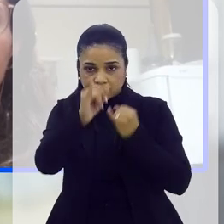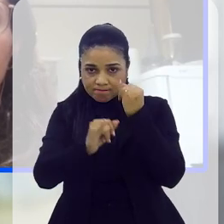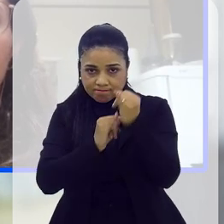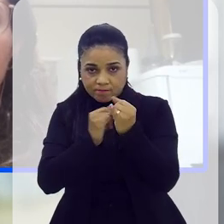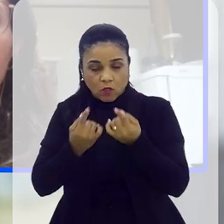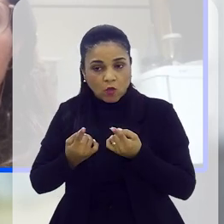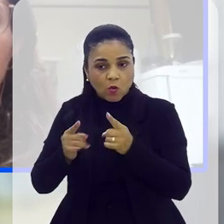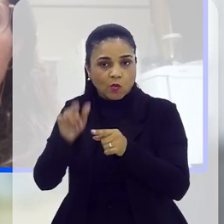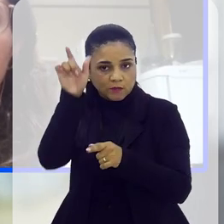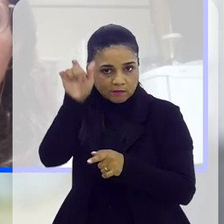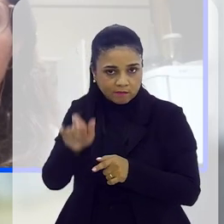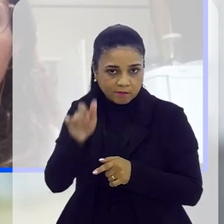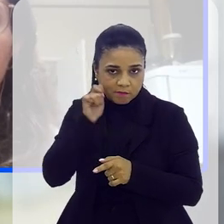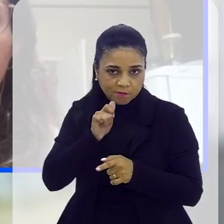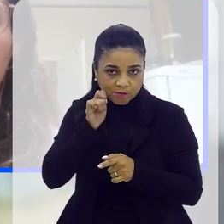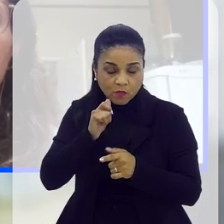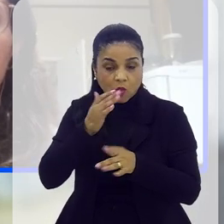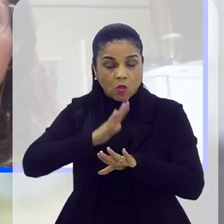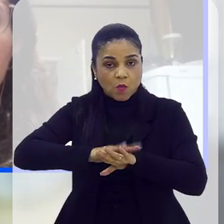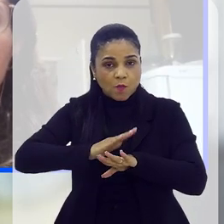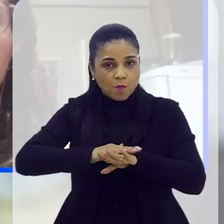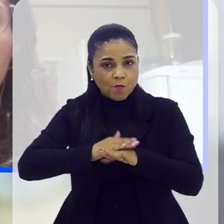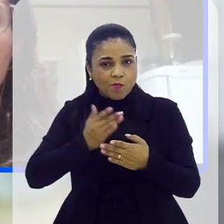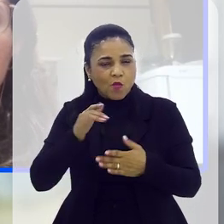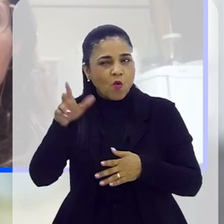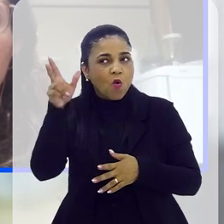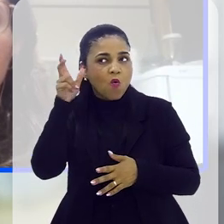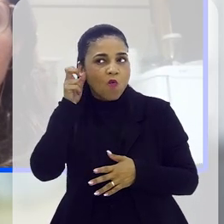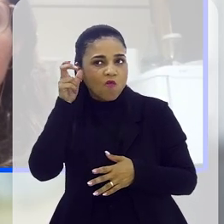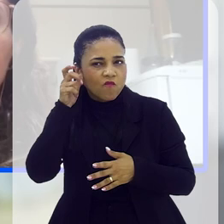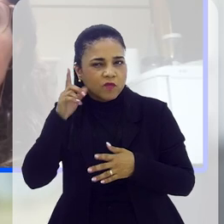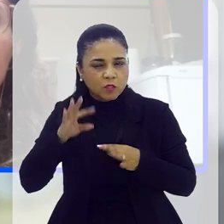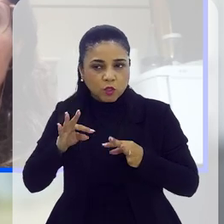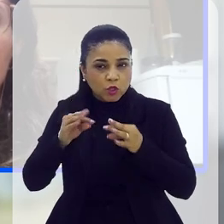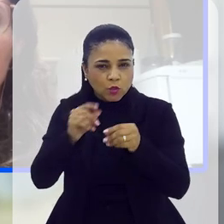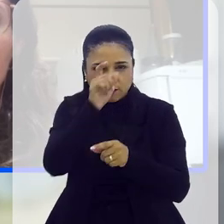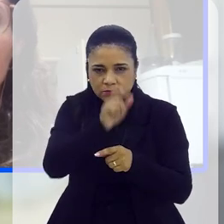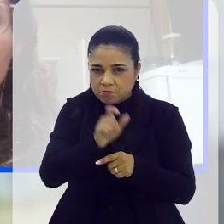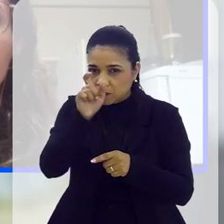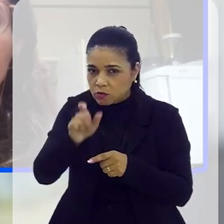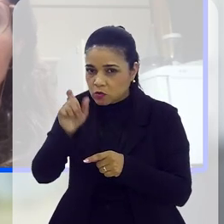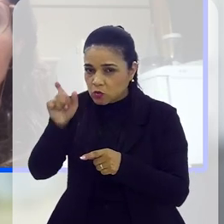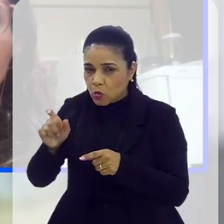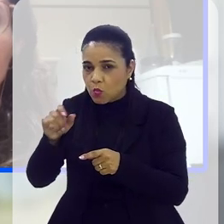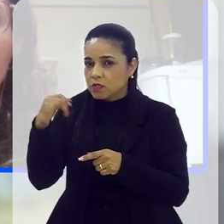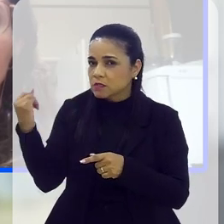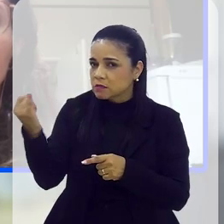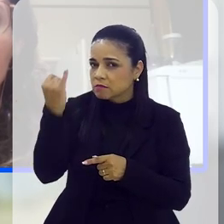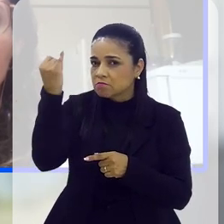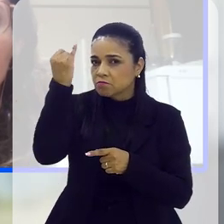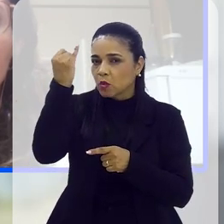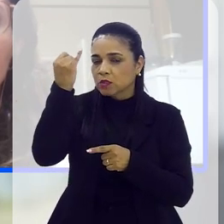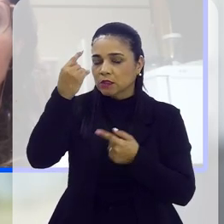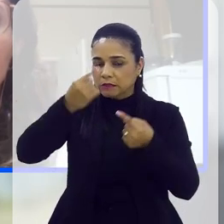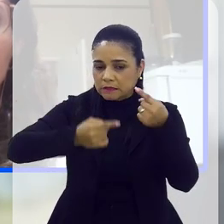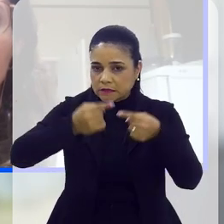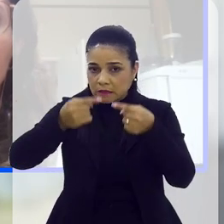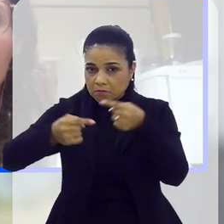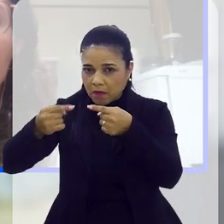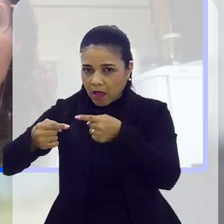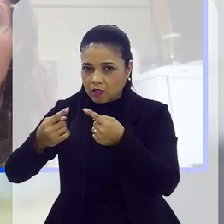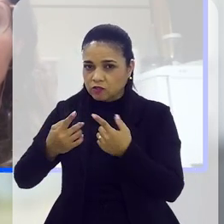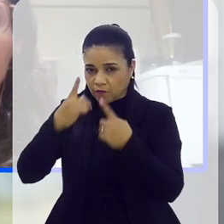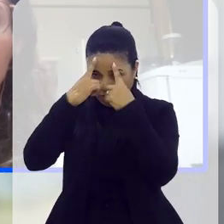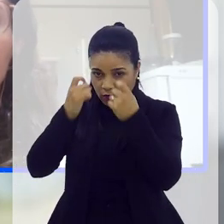E quando a gente, desde o primeiro momento, quando a gente começou a ouvir todas as pessoas que eram importantes nesse